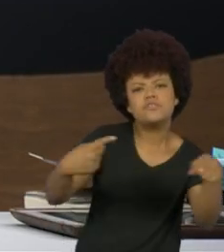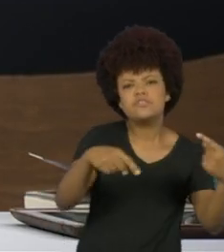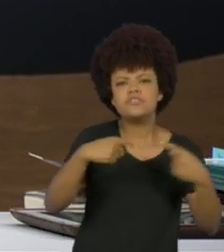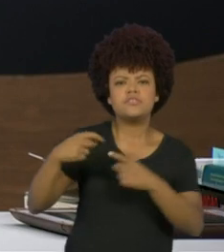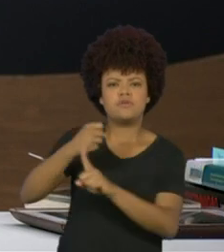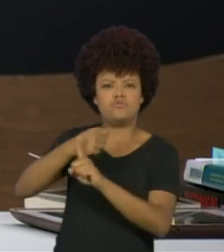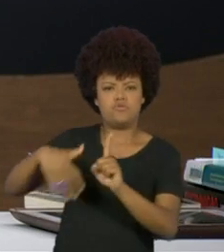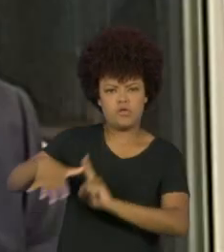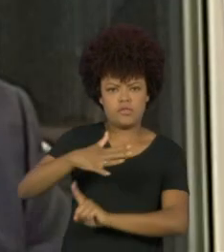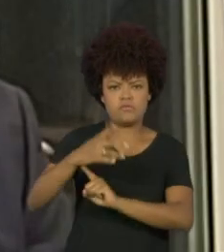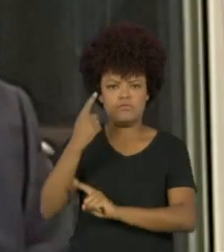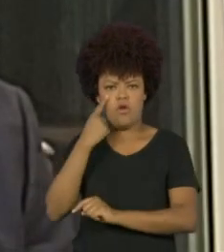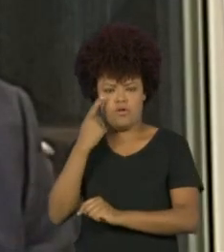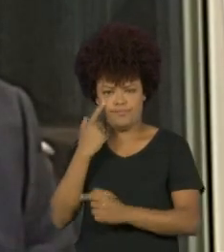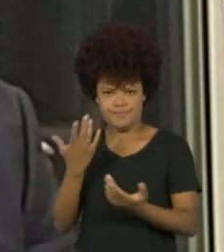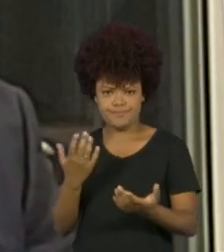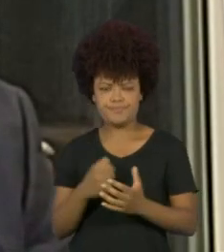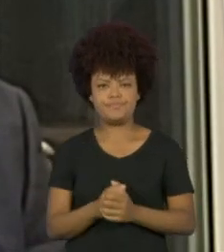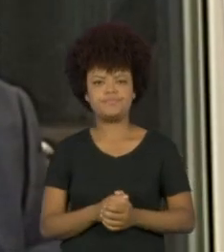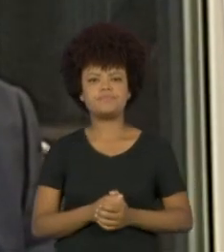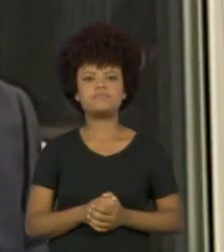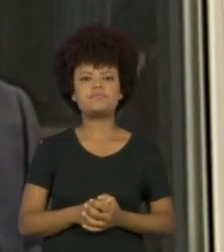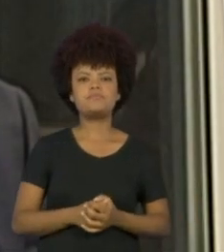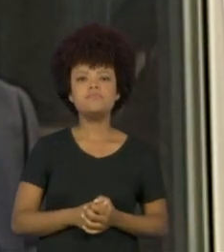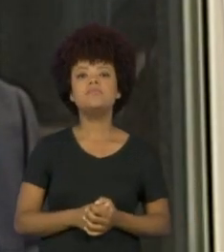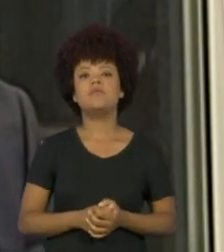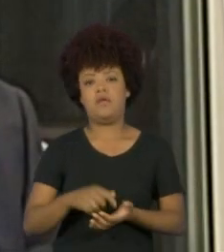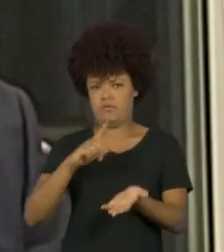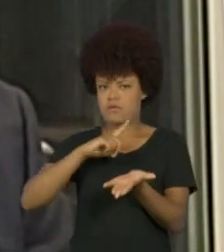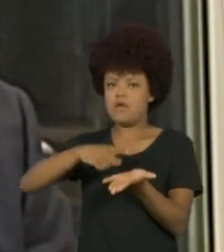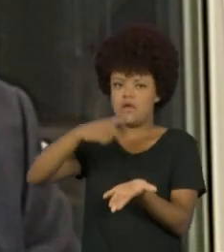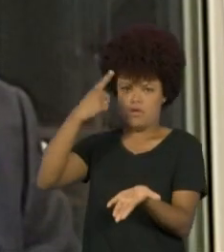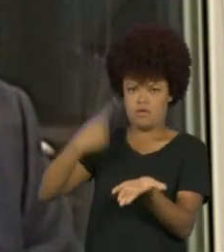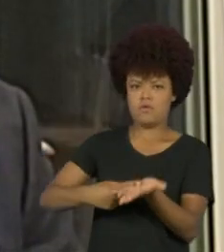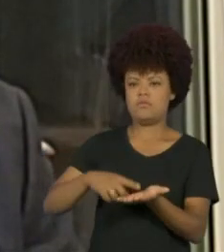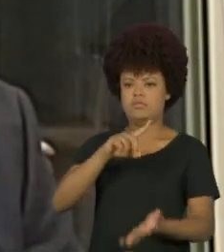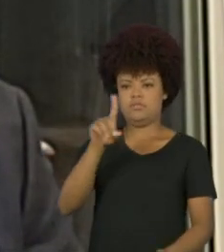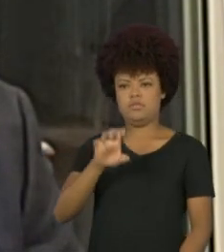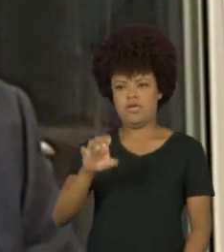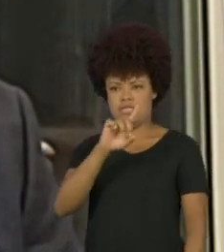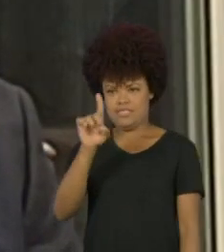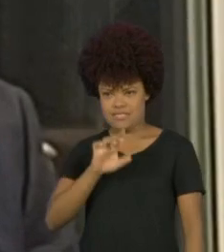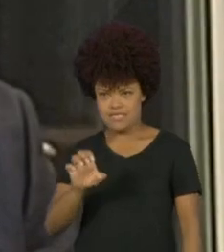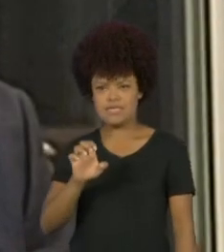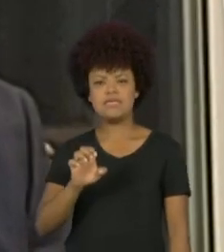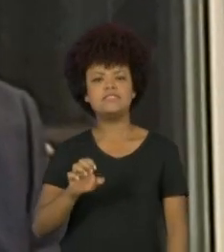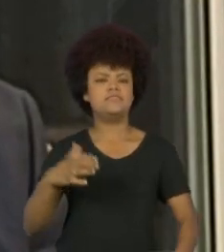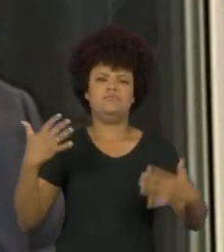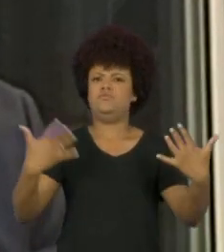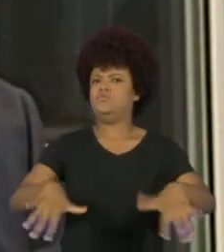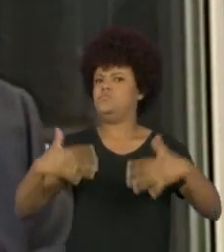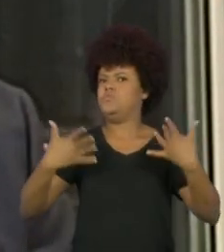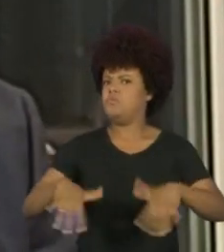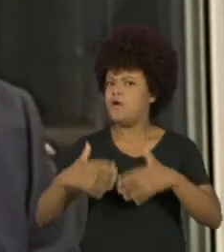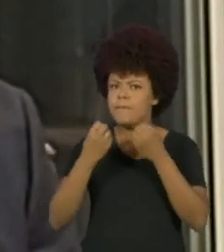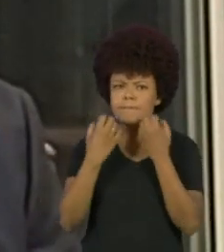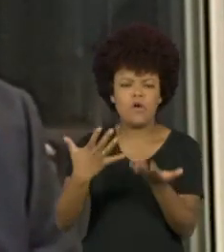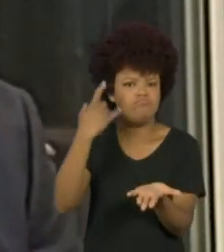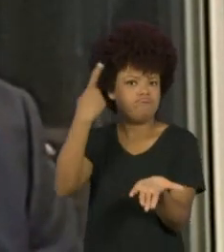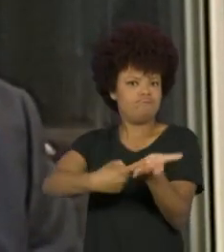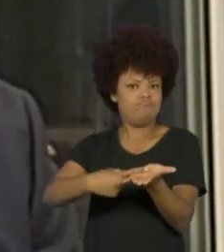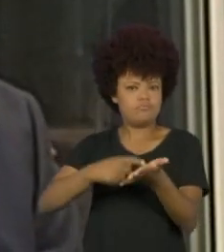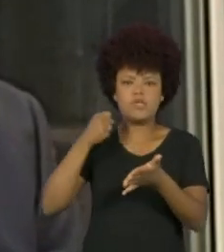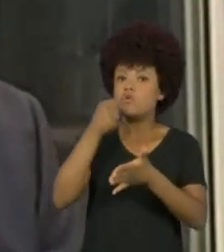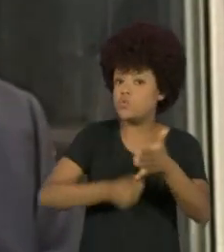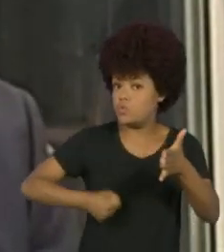Claro, o compromisso do Preto Zezé com o movimento negro é um compromisso inarredável. O Preto Zezé é um dos